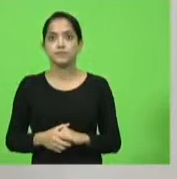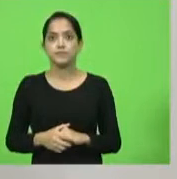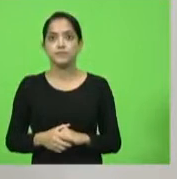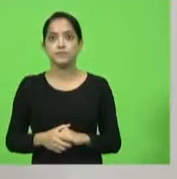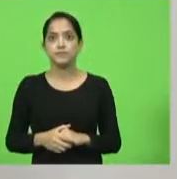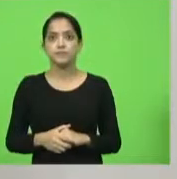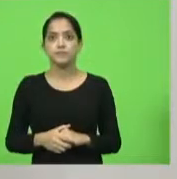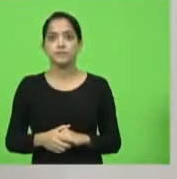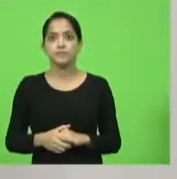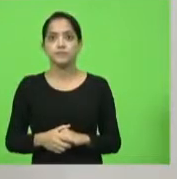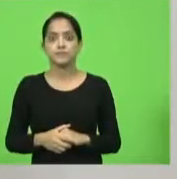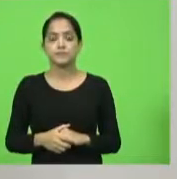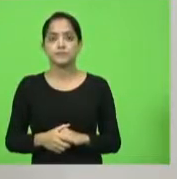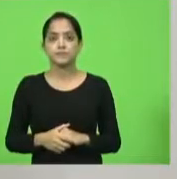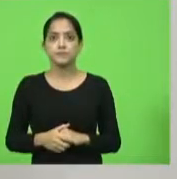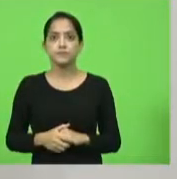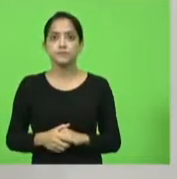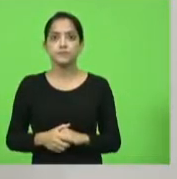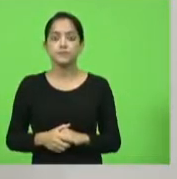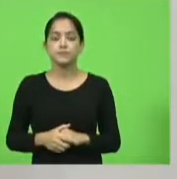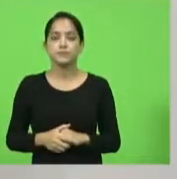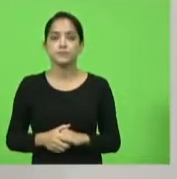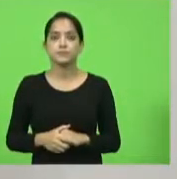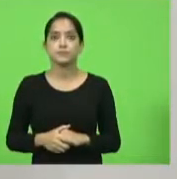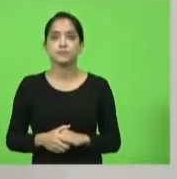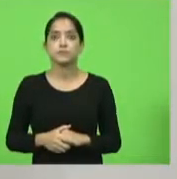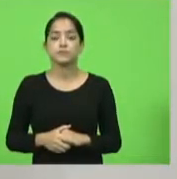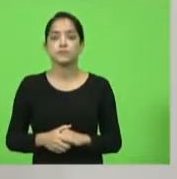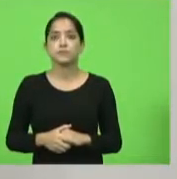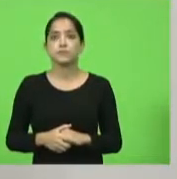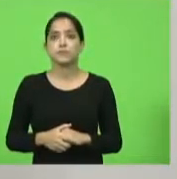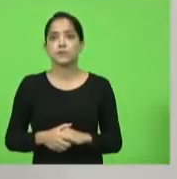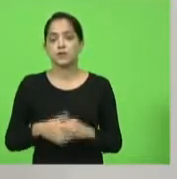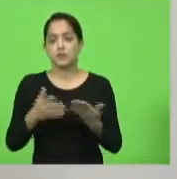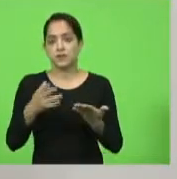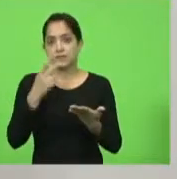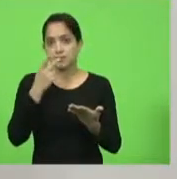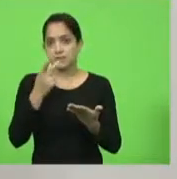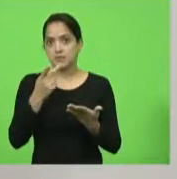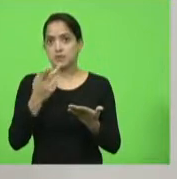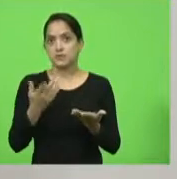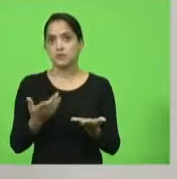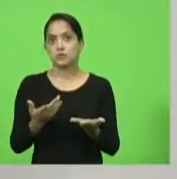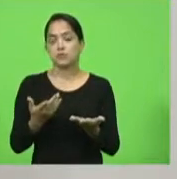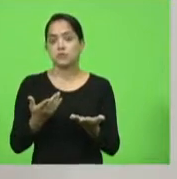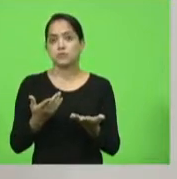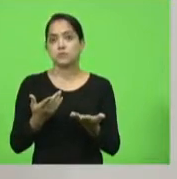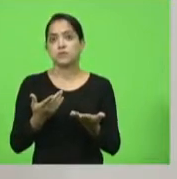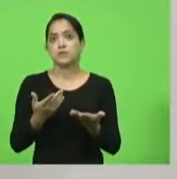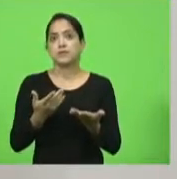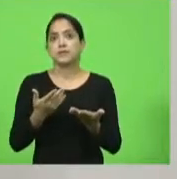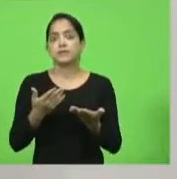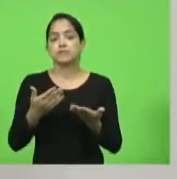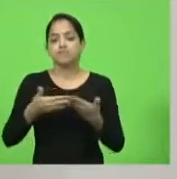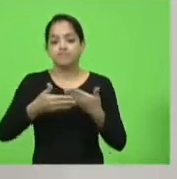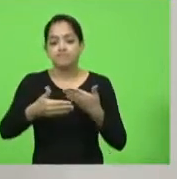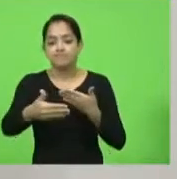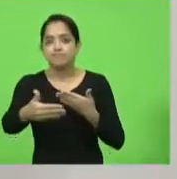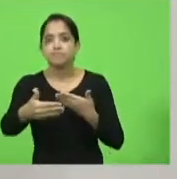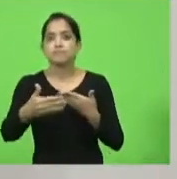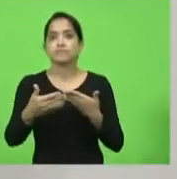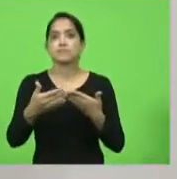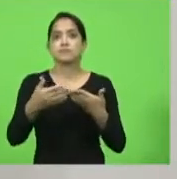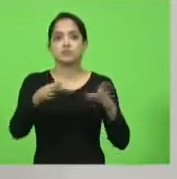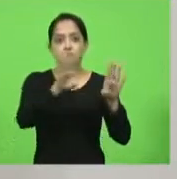Mais 30 segundos, deputado. Obrigada. Apenas dizendo que, de fato, para que nós não tenhamos que chegar ao ponto de promover um novo